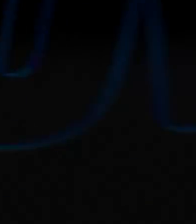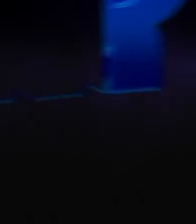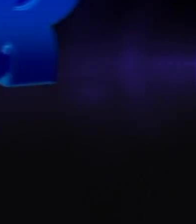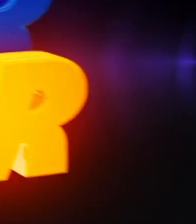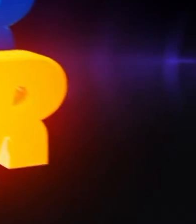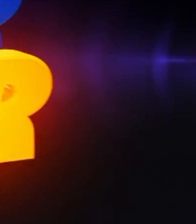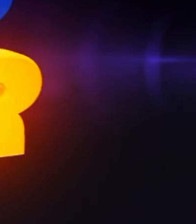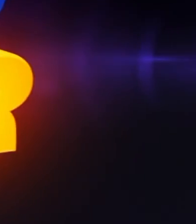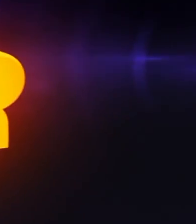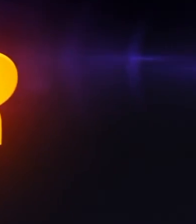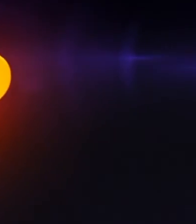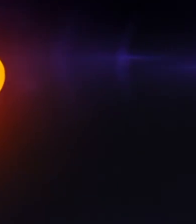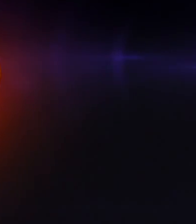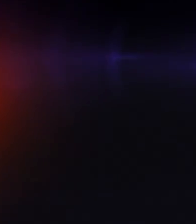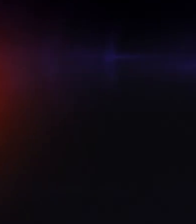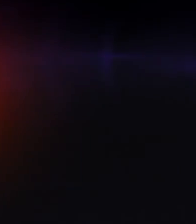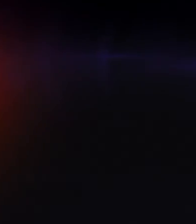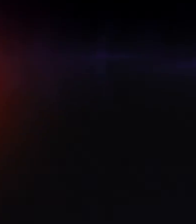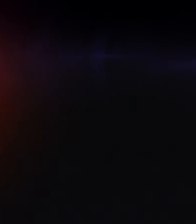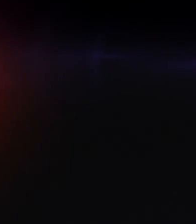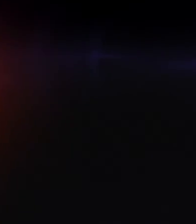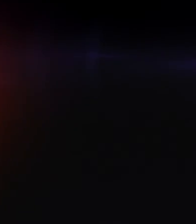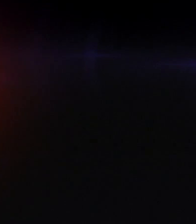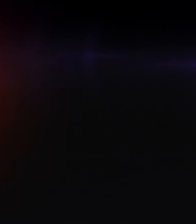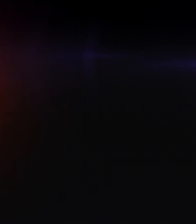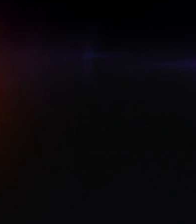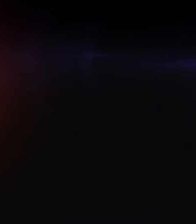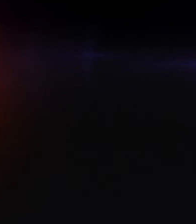Ver, Ouvir, Sentir.